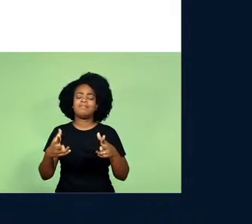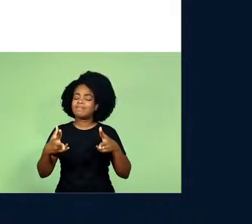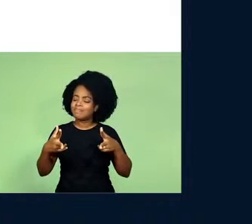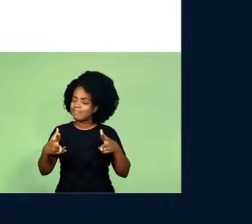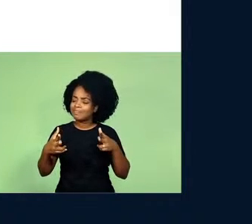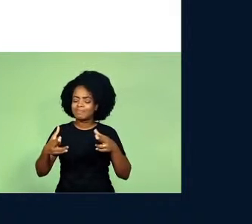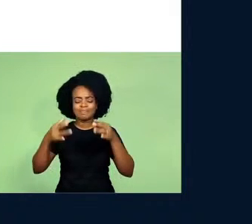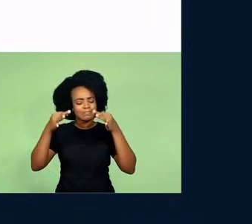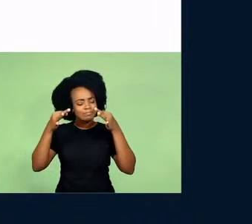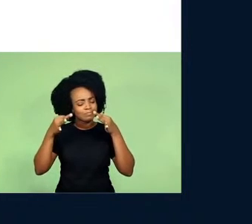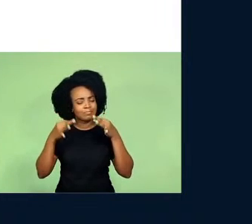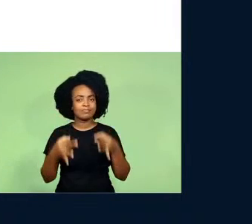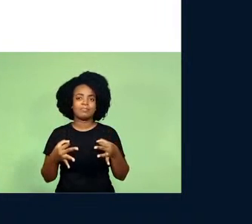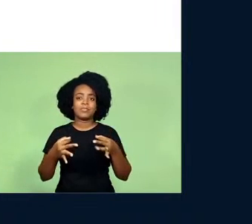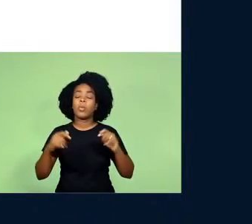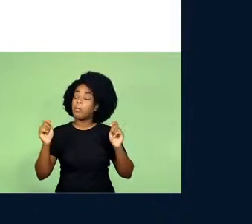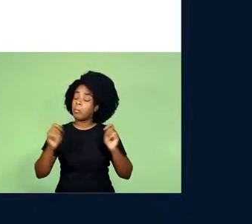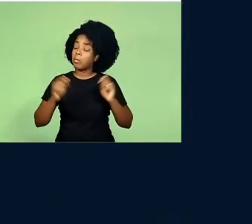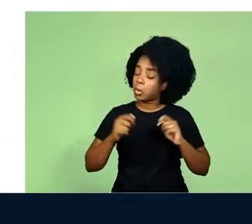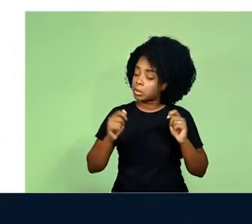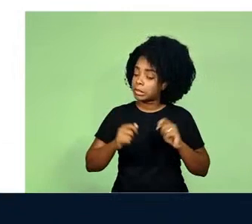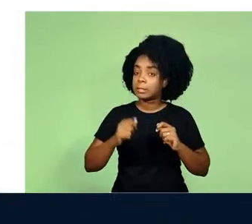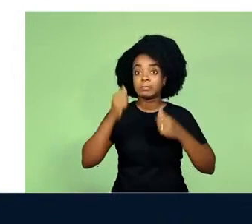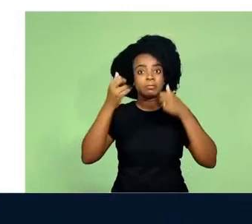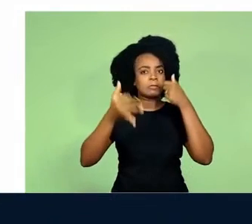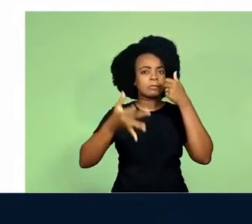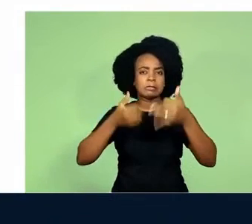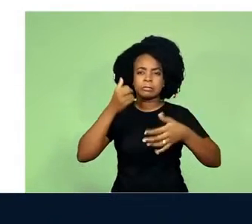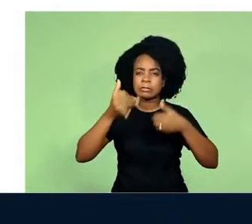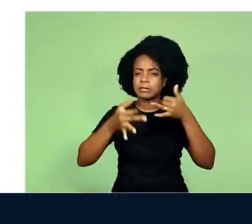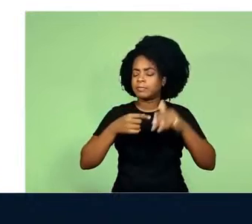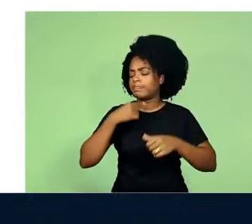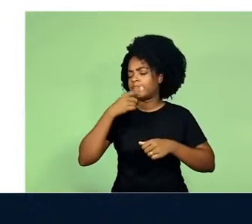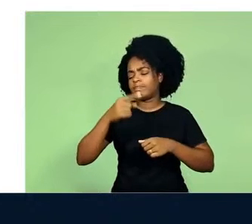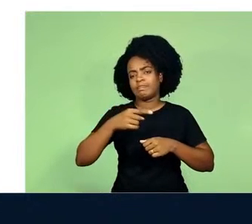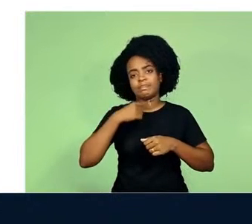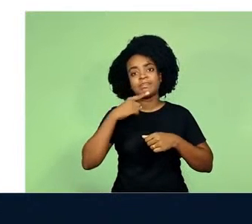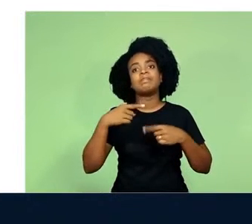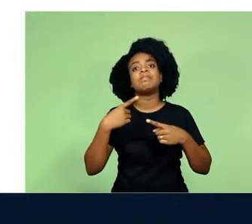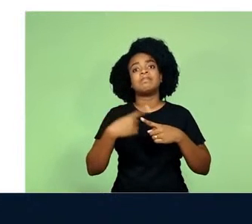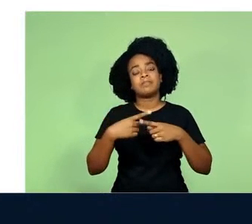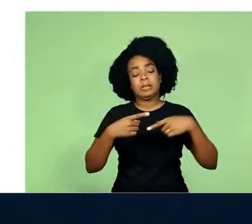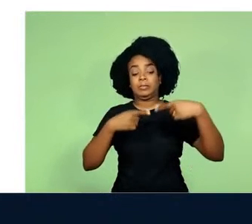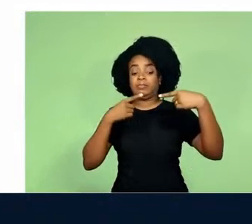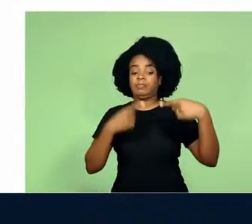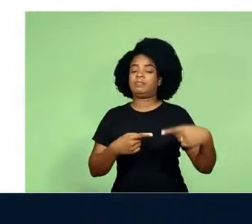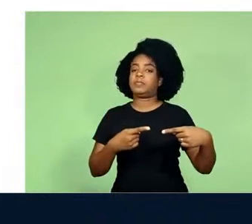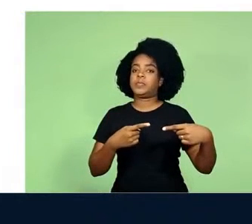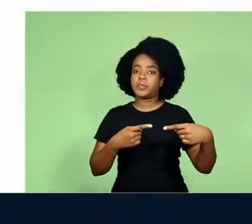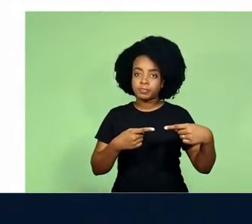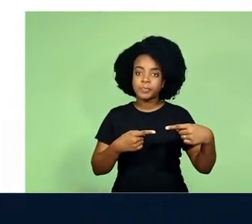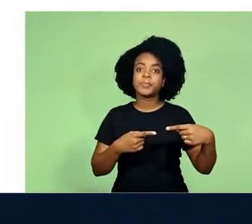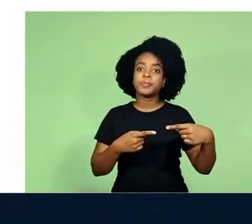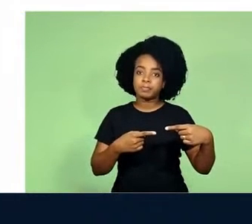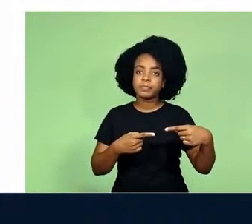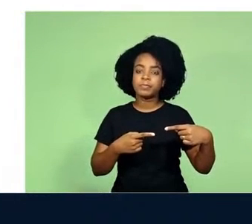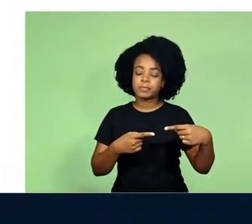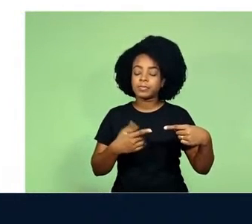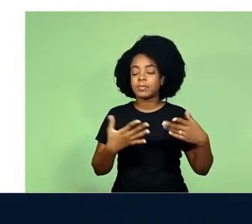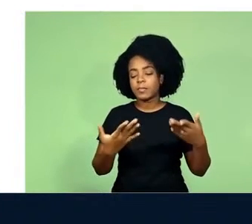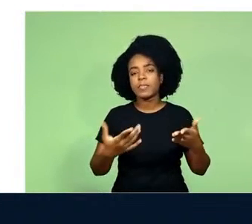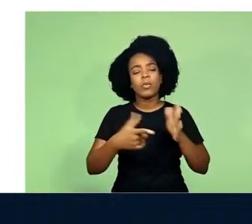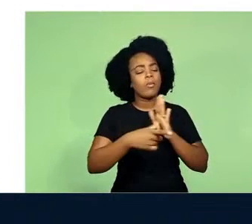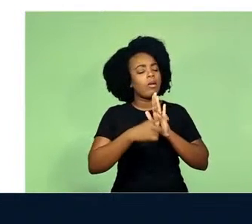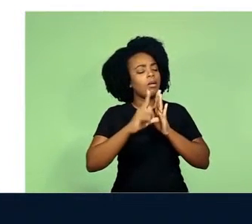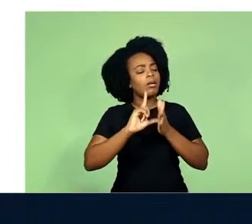muito preciso e que talvez não dê conta do tamanho do desafio. E